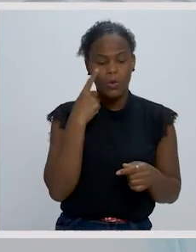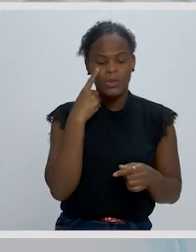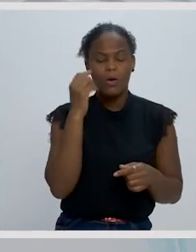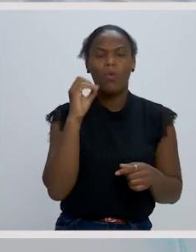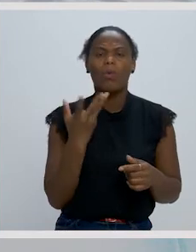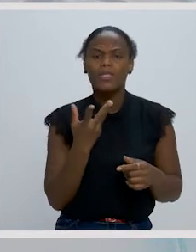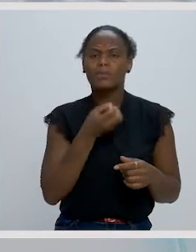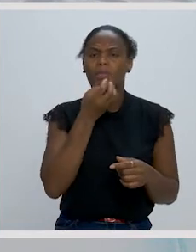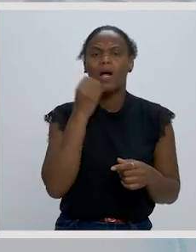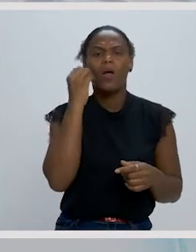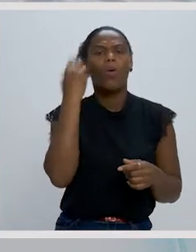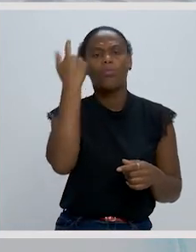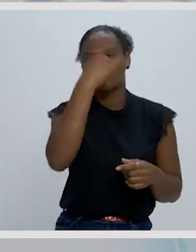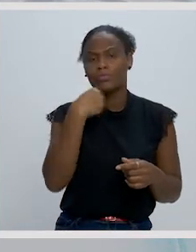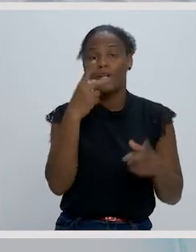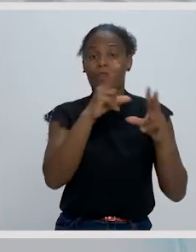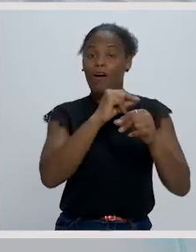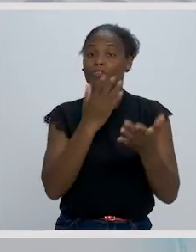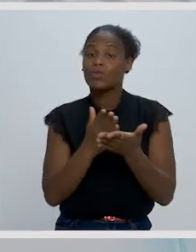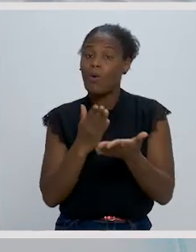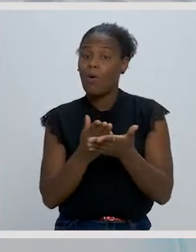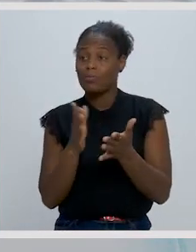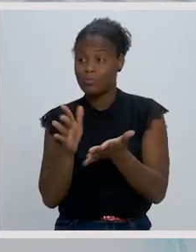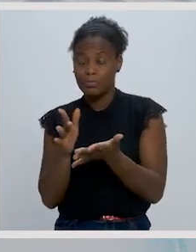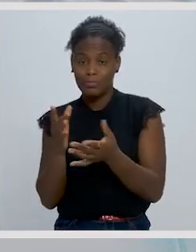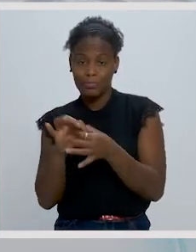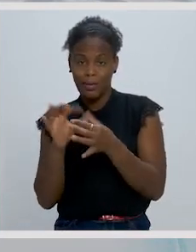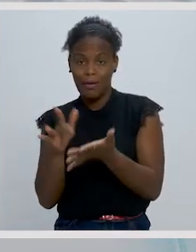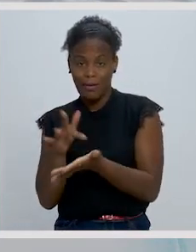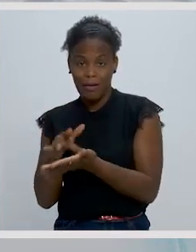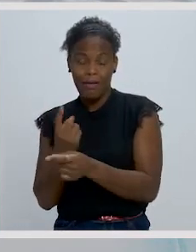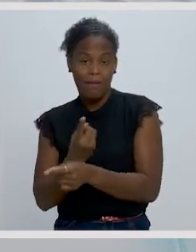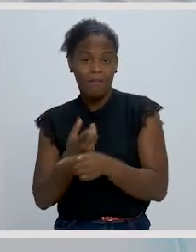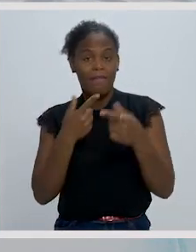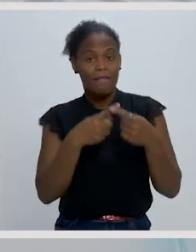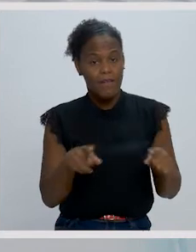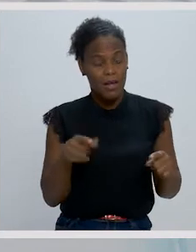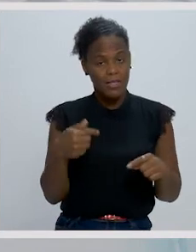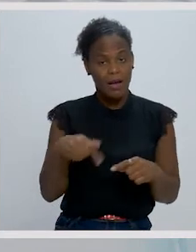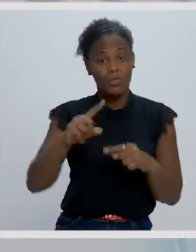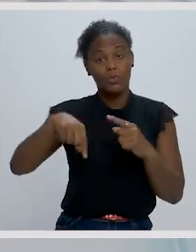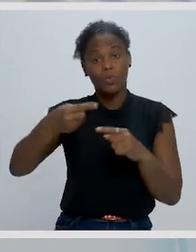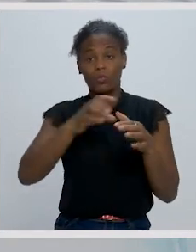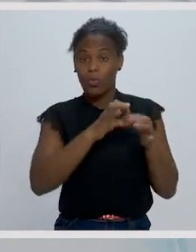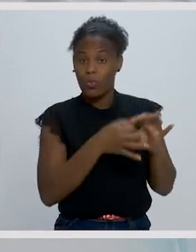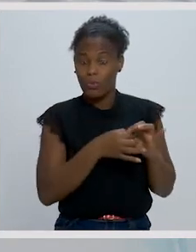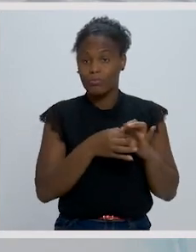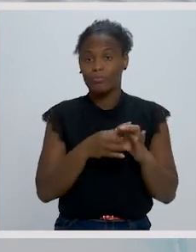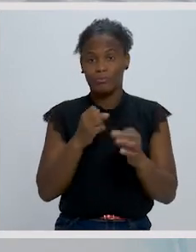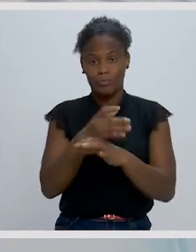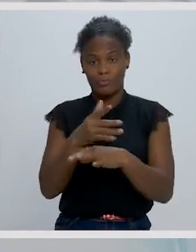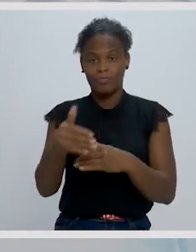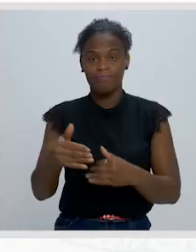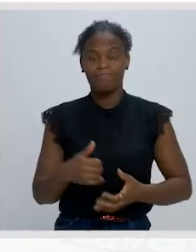são as características dessa nova escola literária que a diferencia das outras correntes precedentes.